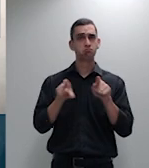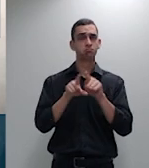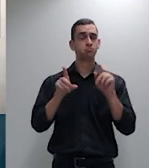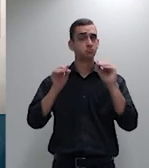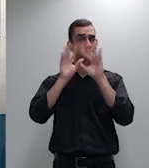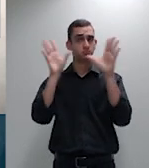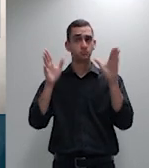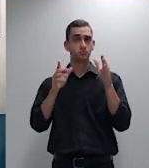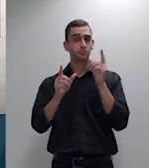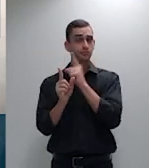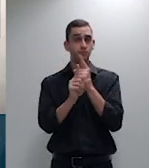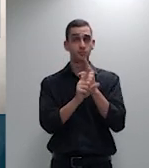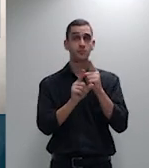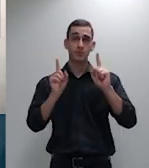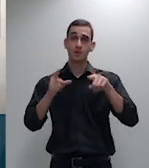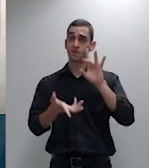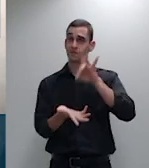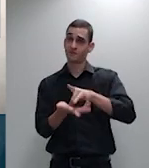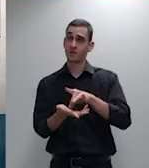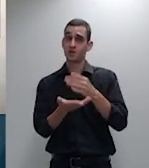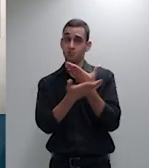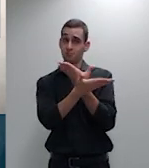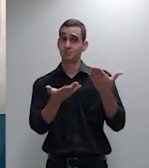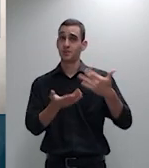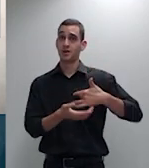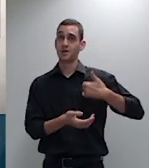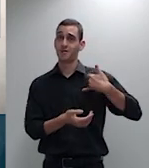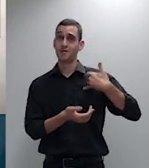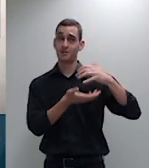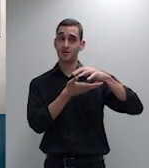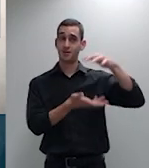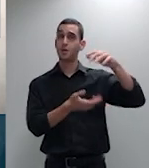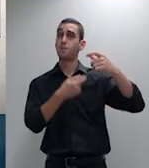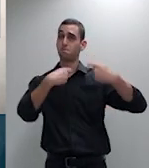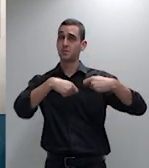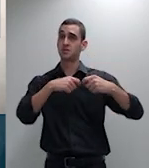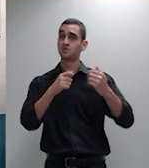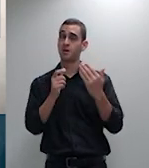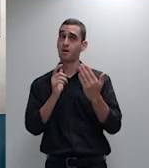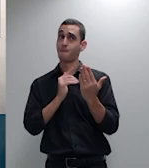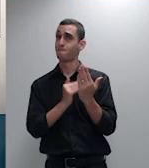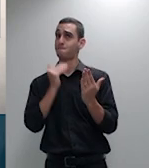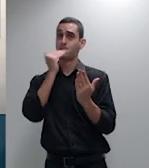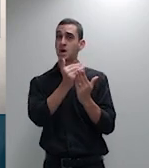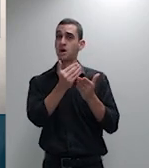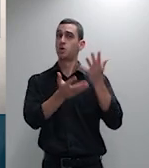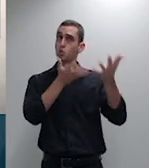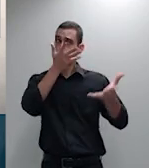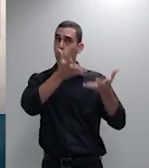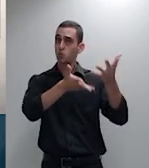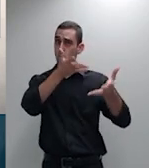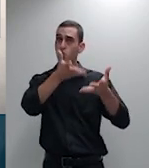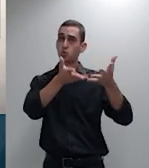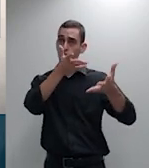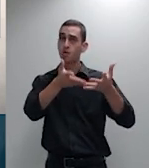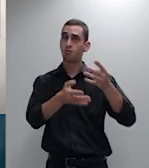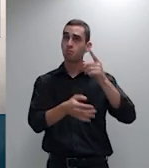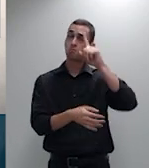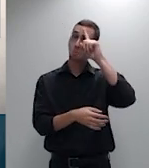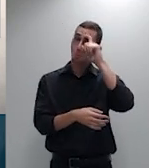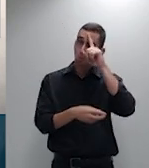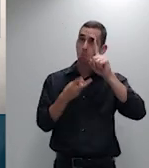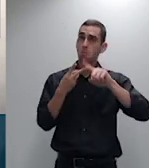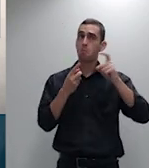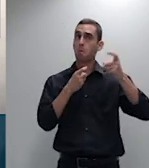maiores cuidados médicos consequentemente as despesas médicos hospitalares tendem a majoração fecha os aspas